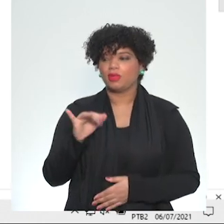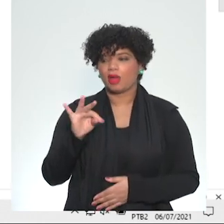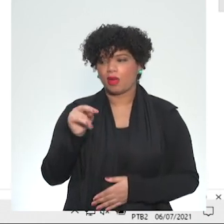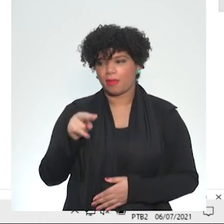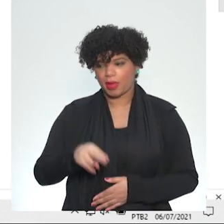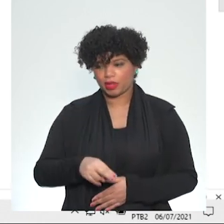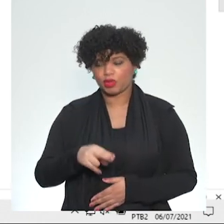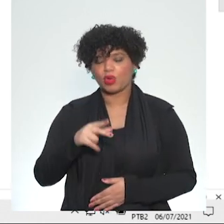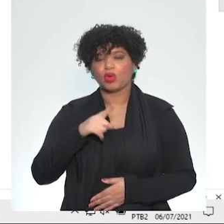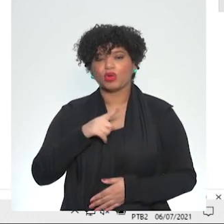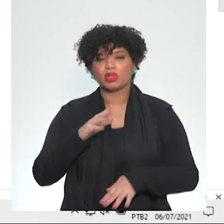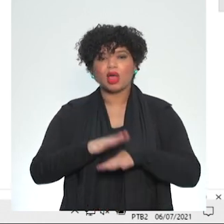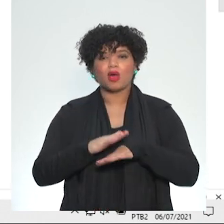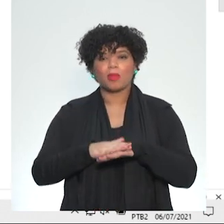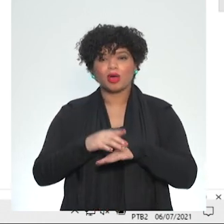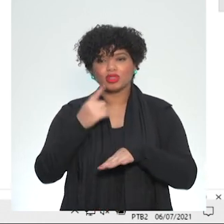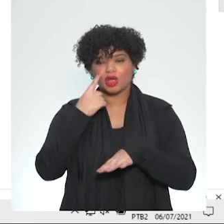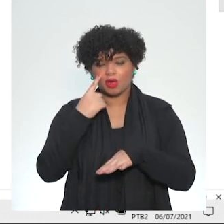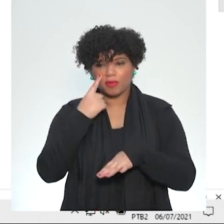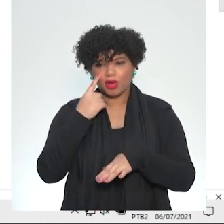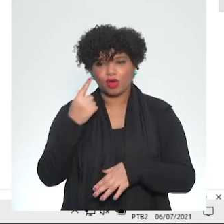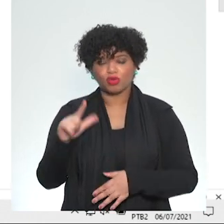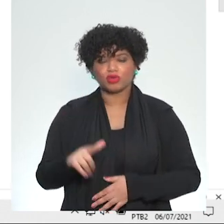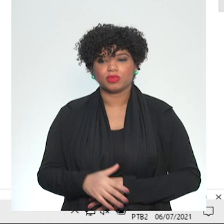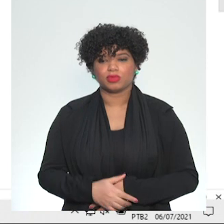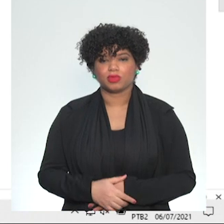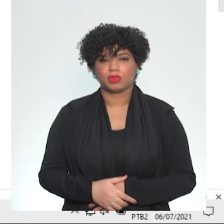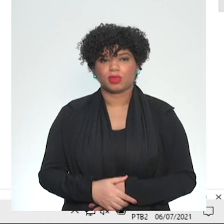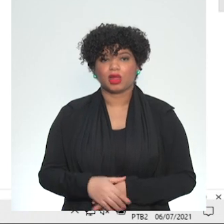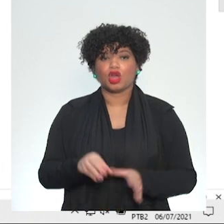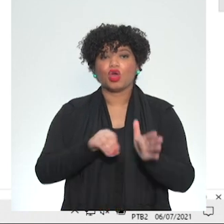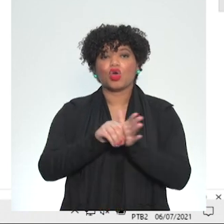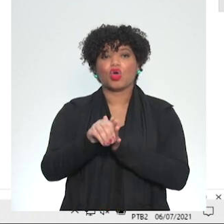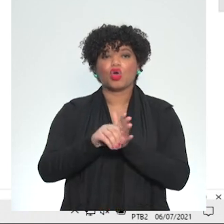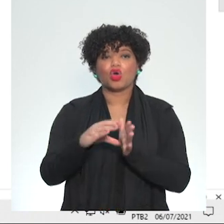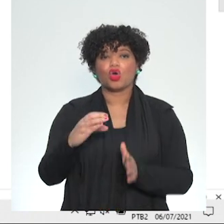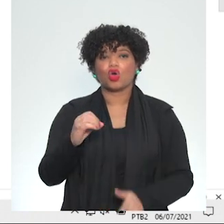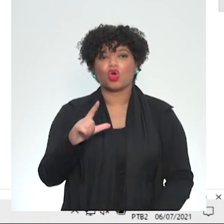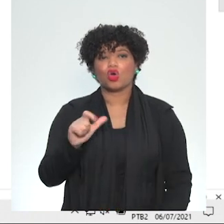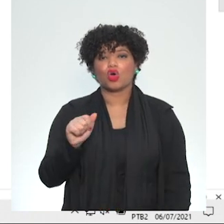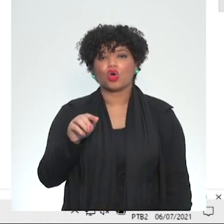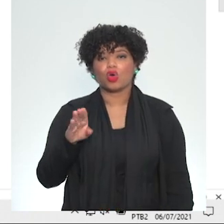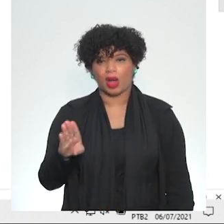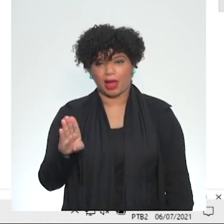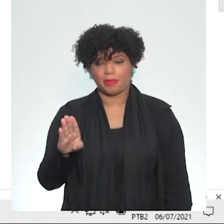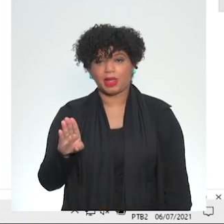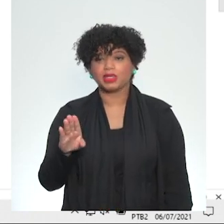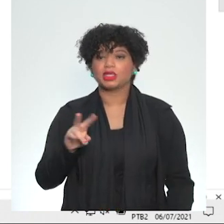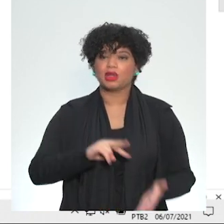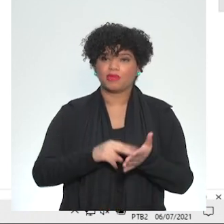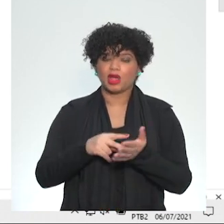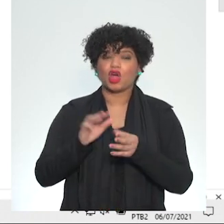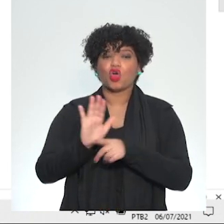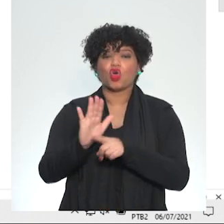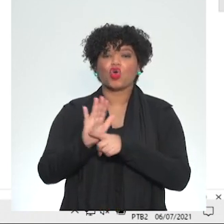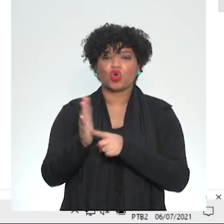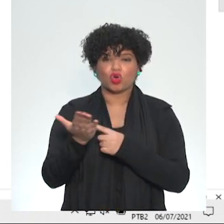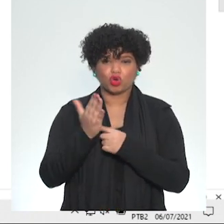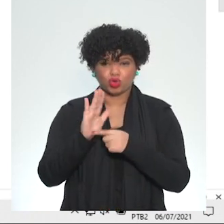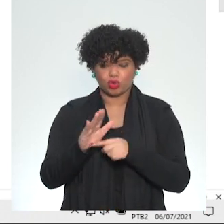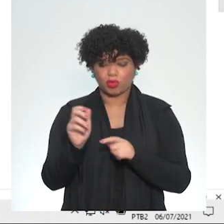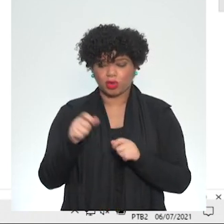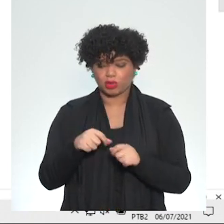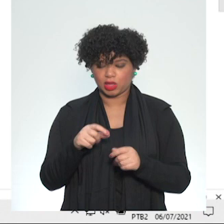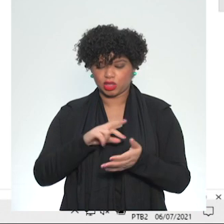Aqui, eu coloquei o Google Collab. O Google Colaborativo, que é onde você consegue